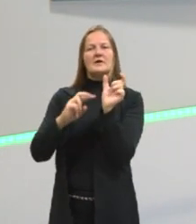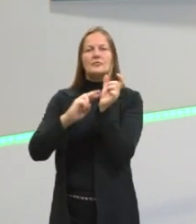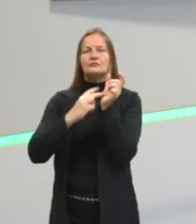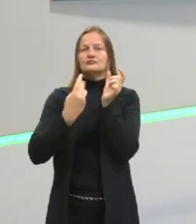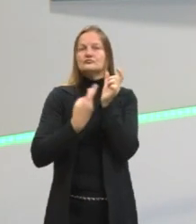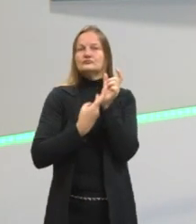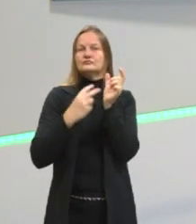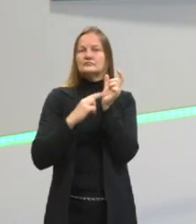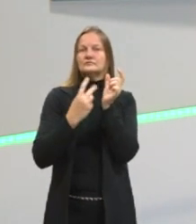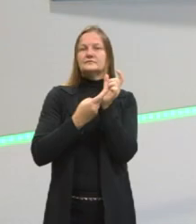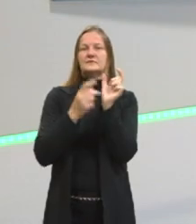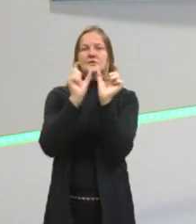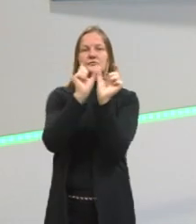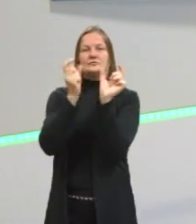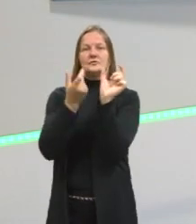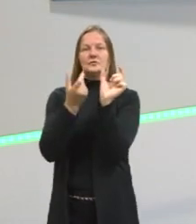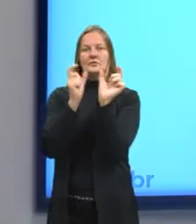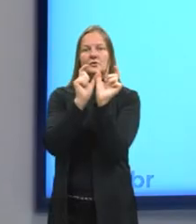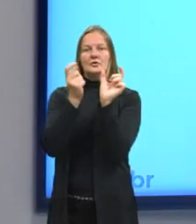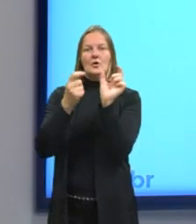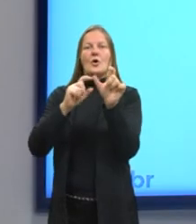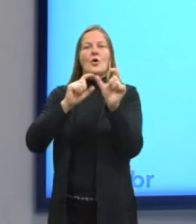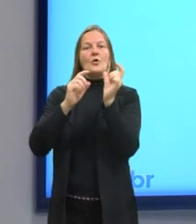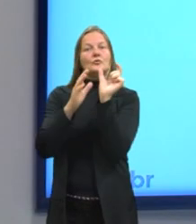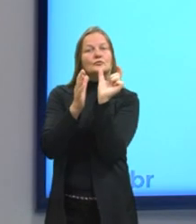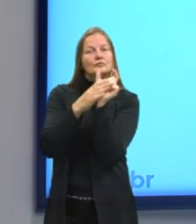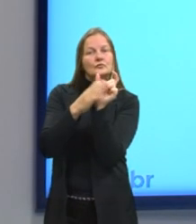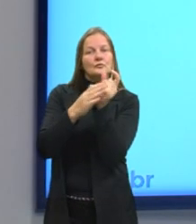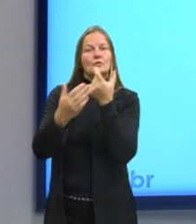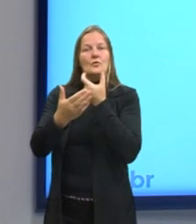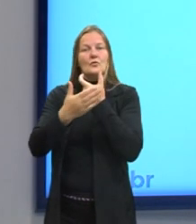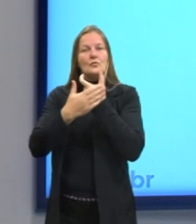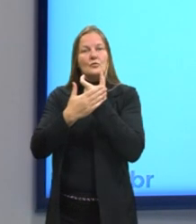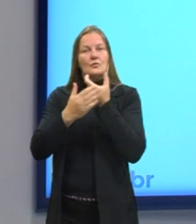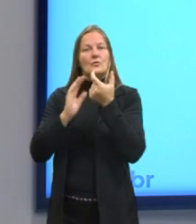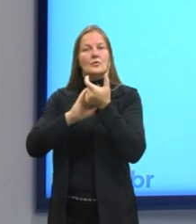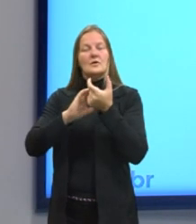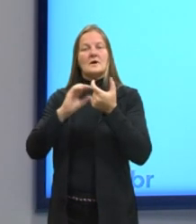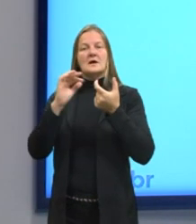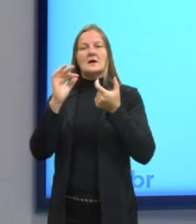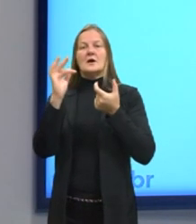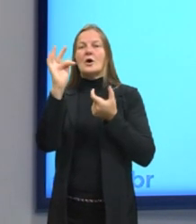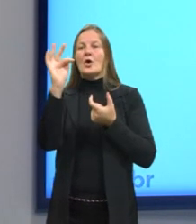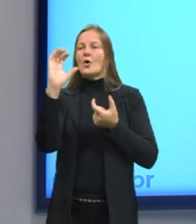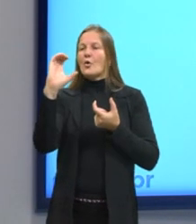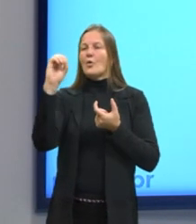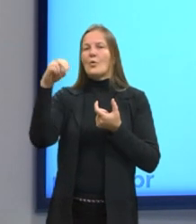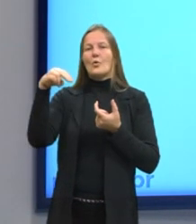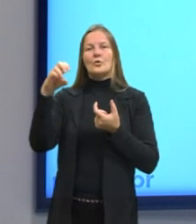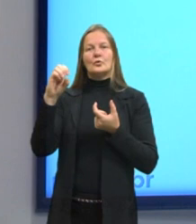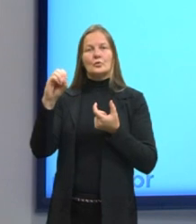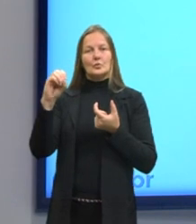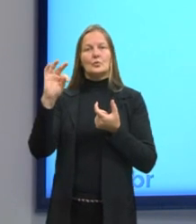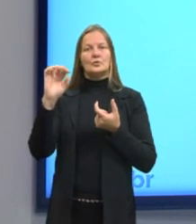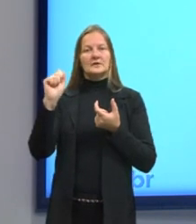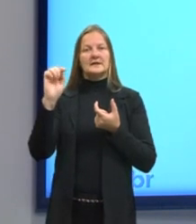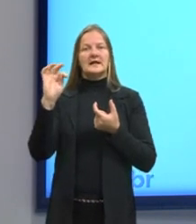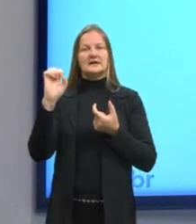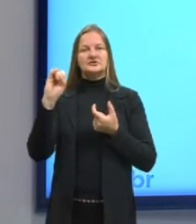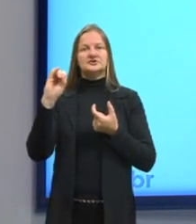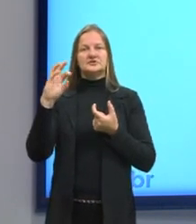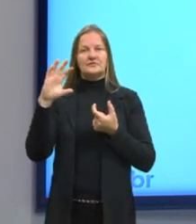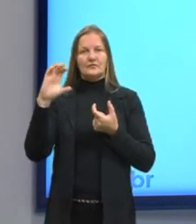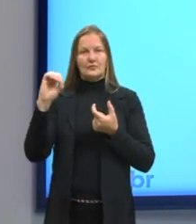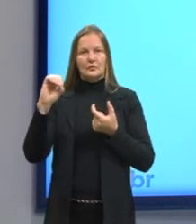conotativo ou figurado. Isso a gente já viu lá em aulas anteriores.